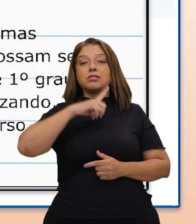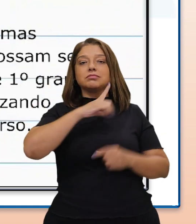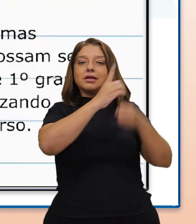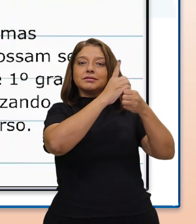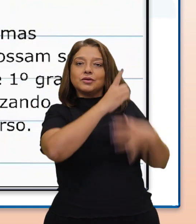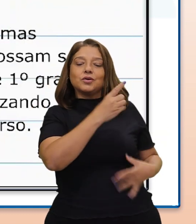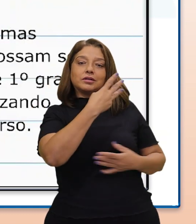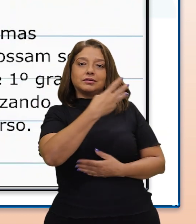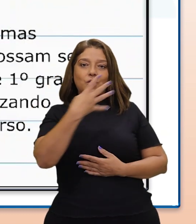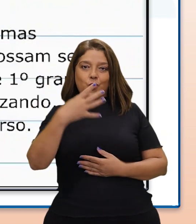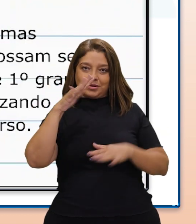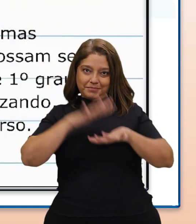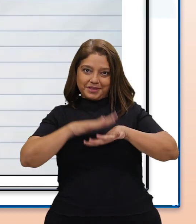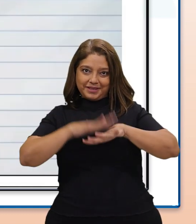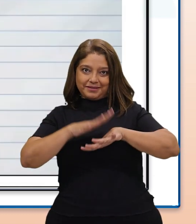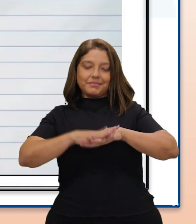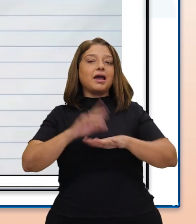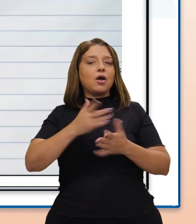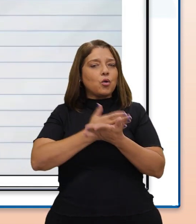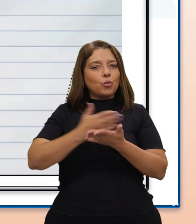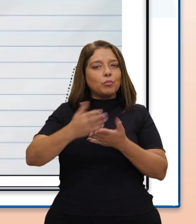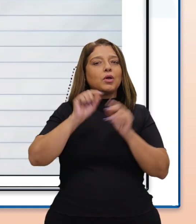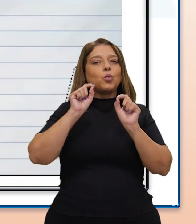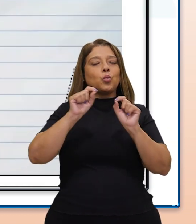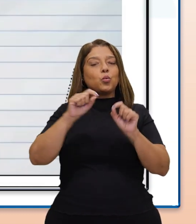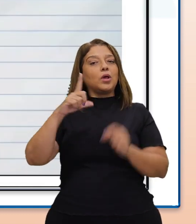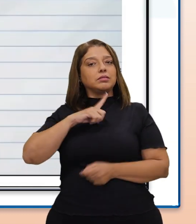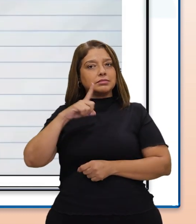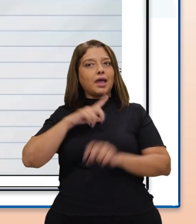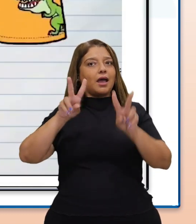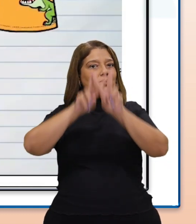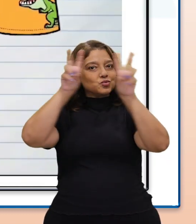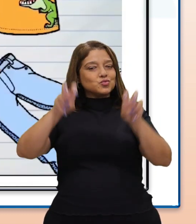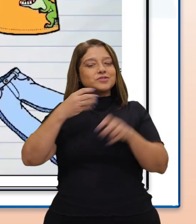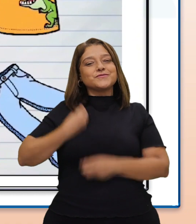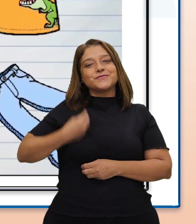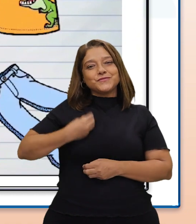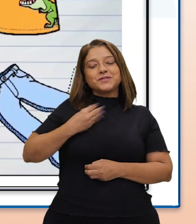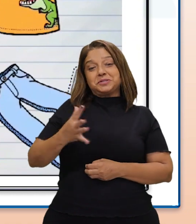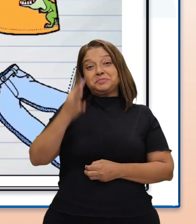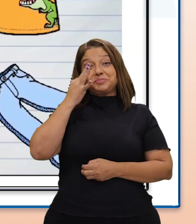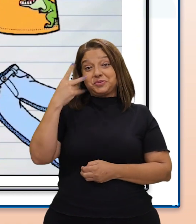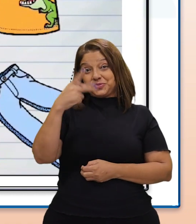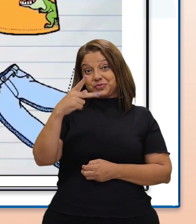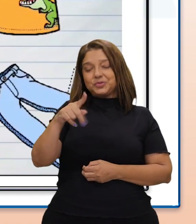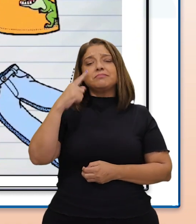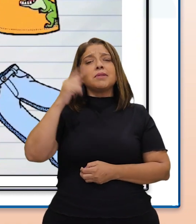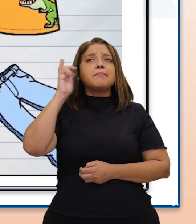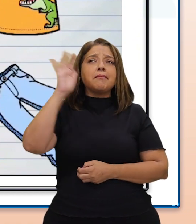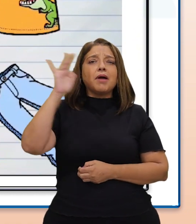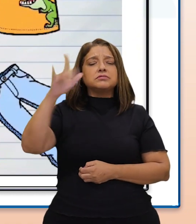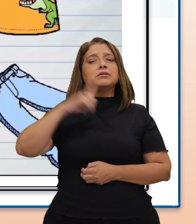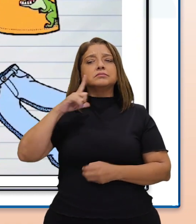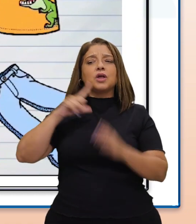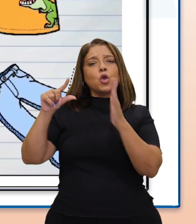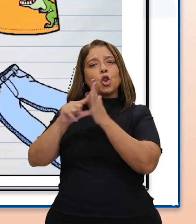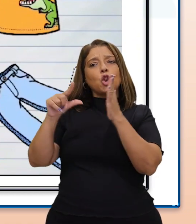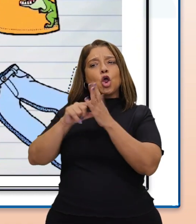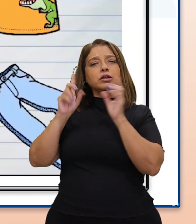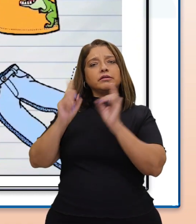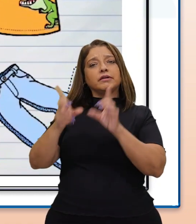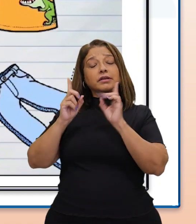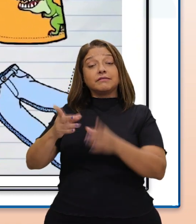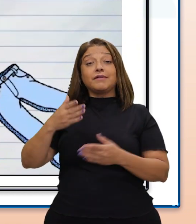matemática. E para começar, vamos aplicar esse assunto na vida real. Imaginem que temos uma loja que vende